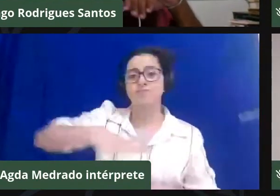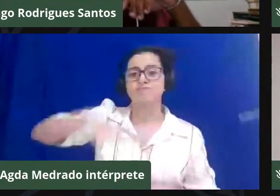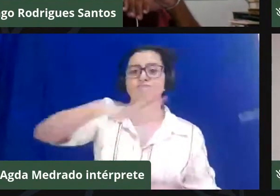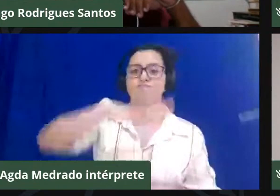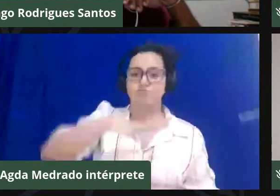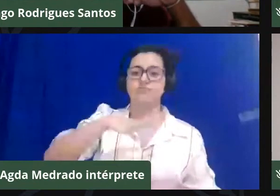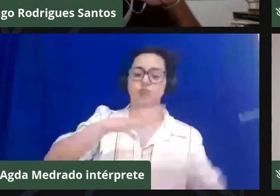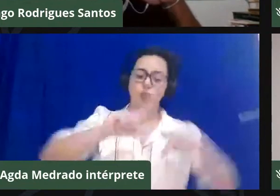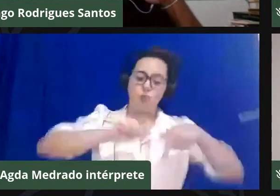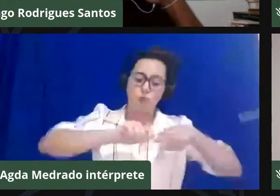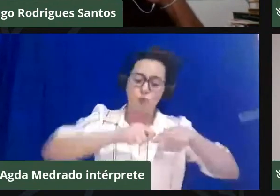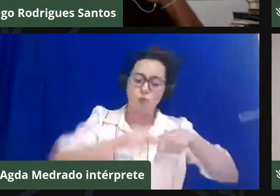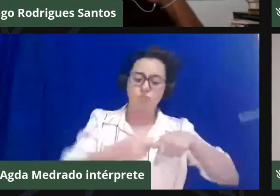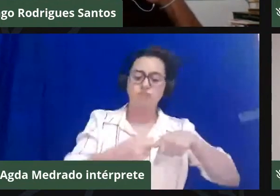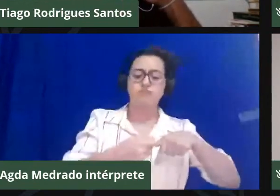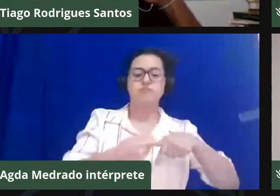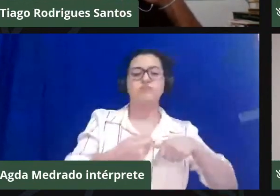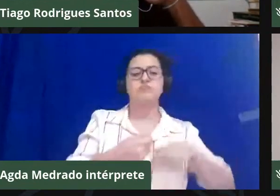no território quilombola.